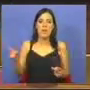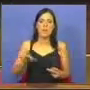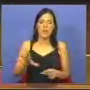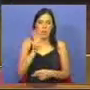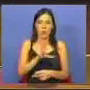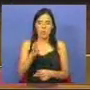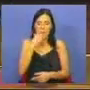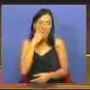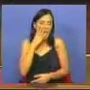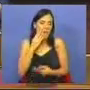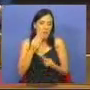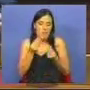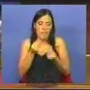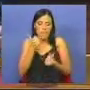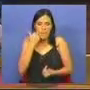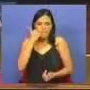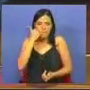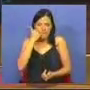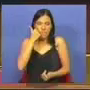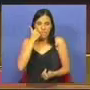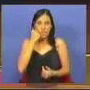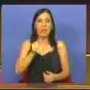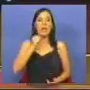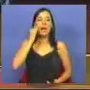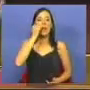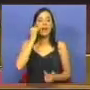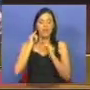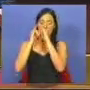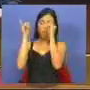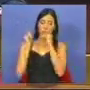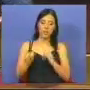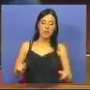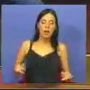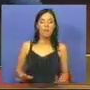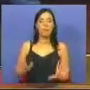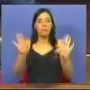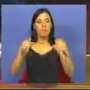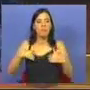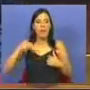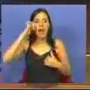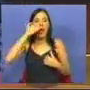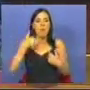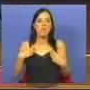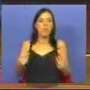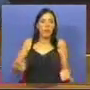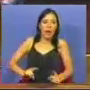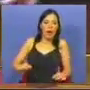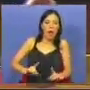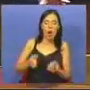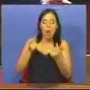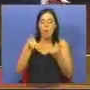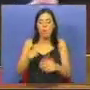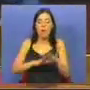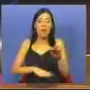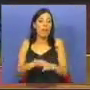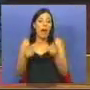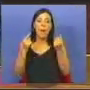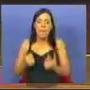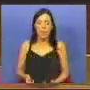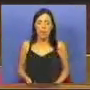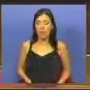forma envergonhada, que a crise é internacional, felizmente não nos atinge muito e pouco há a fazer.